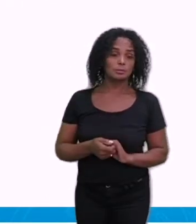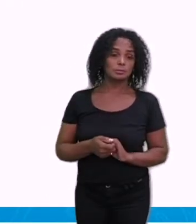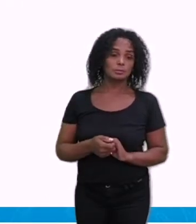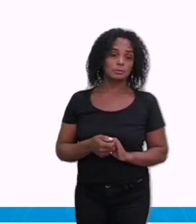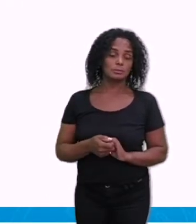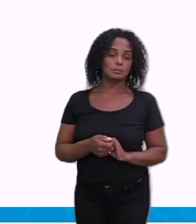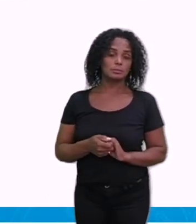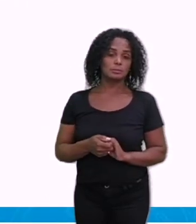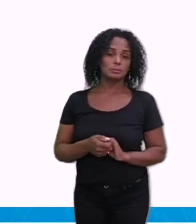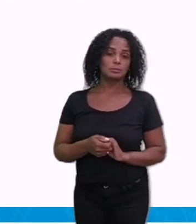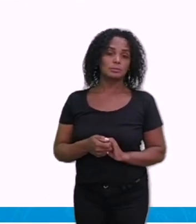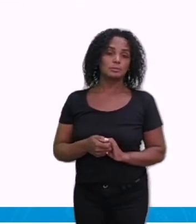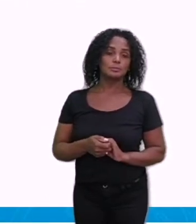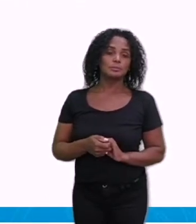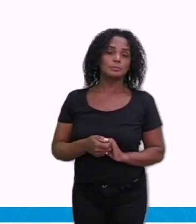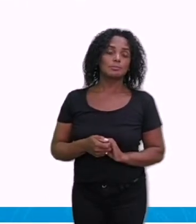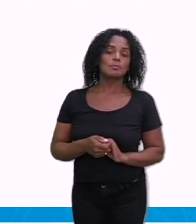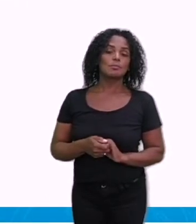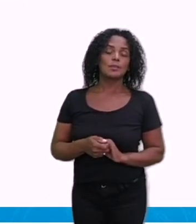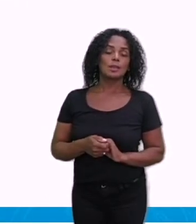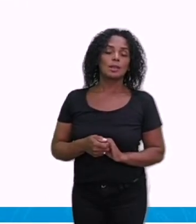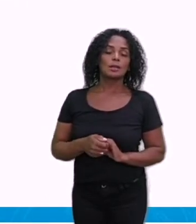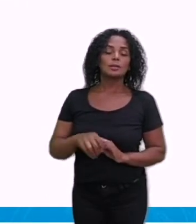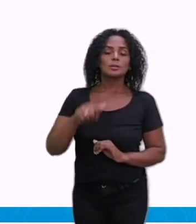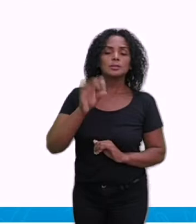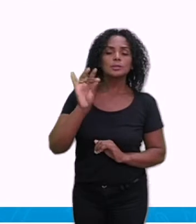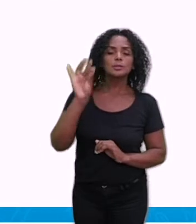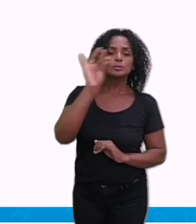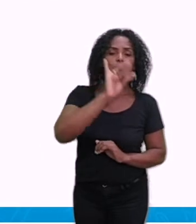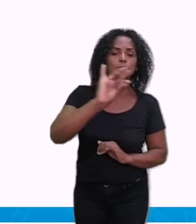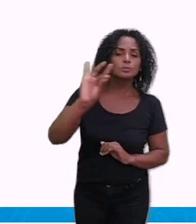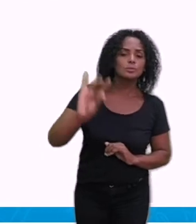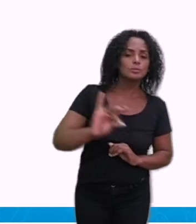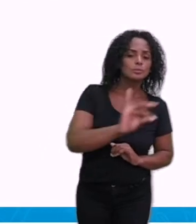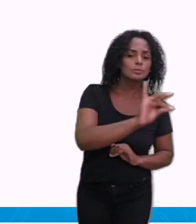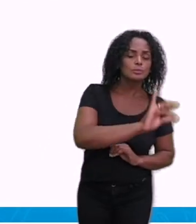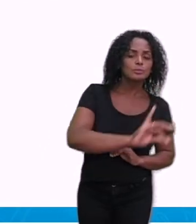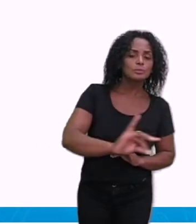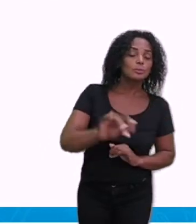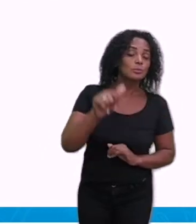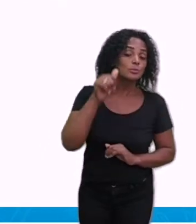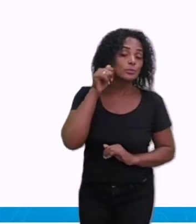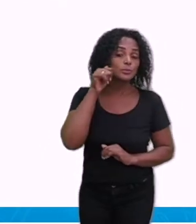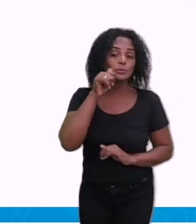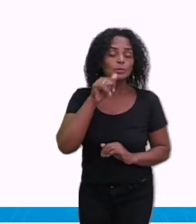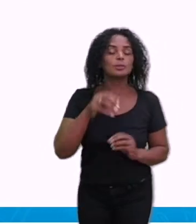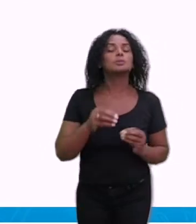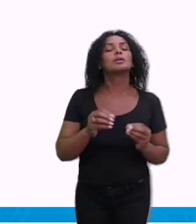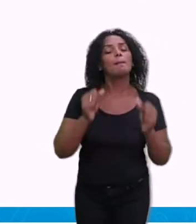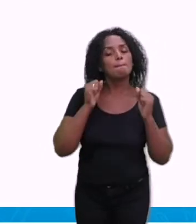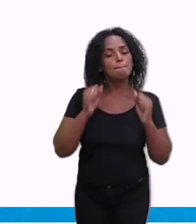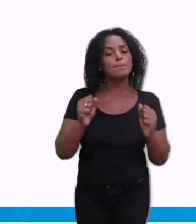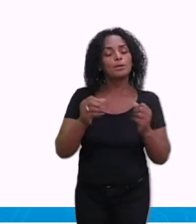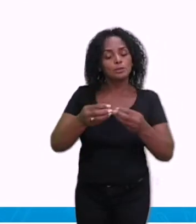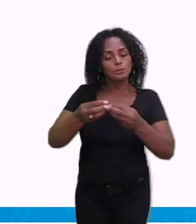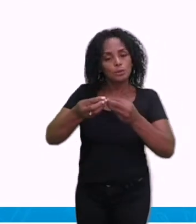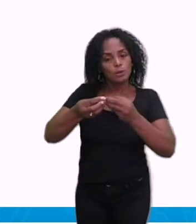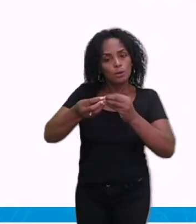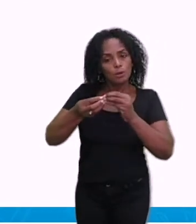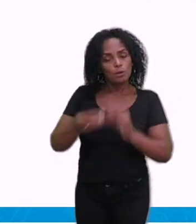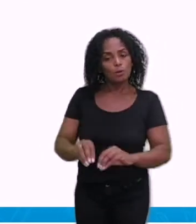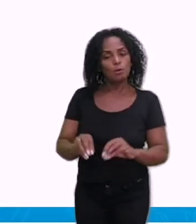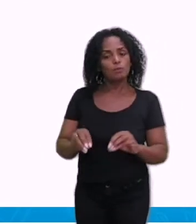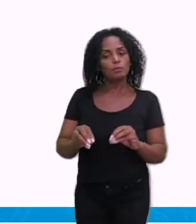E aí, essa fêmea, ela pode colocar ovos infectados ou não